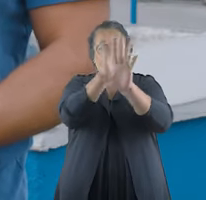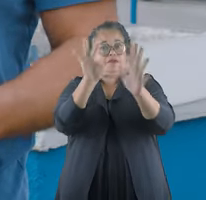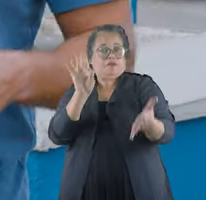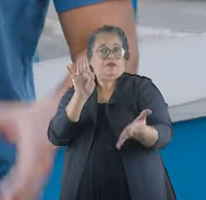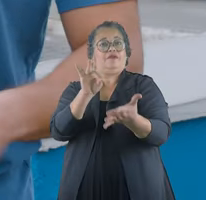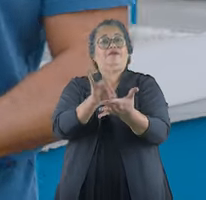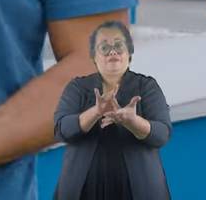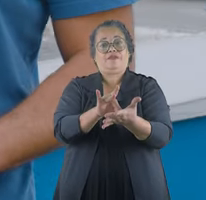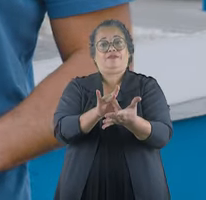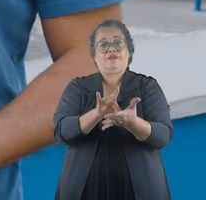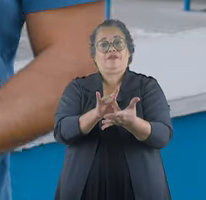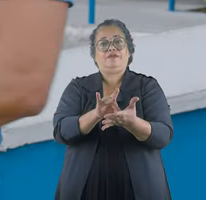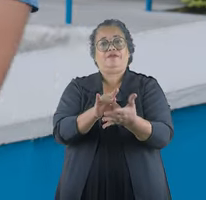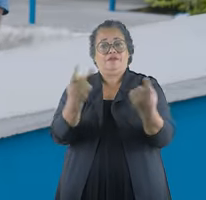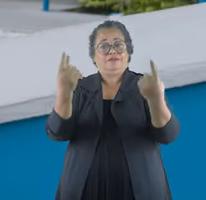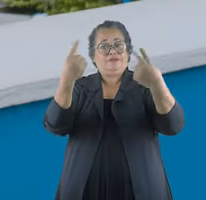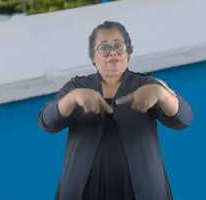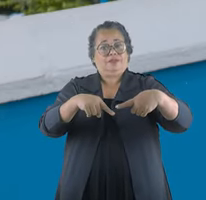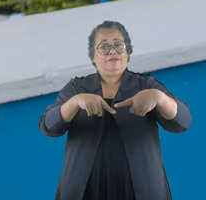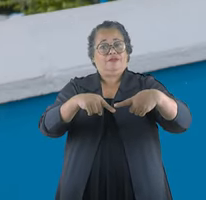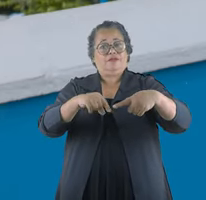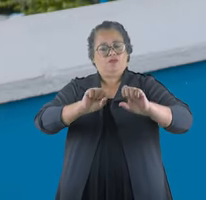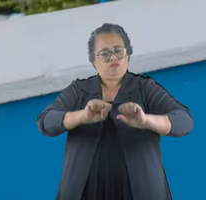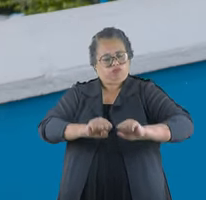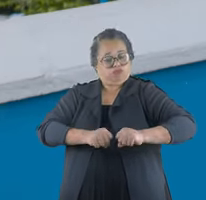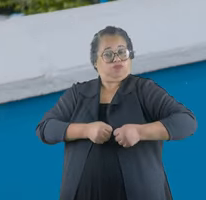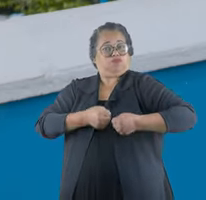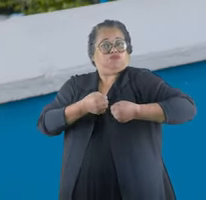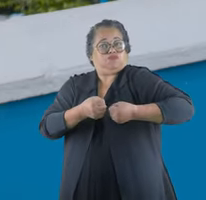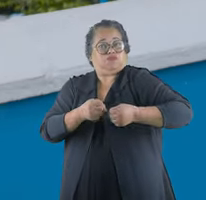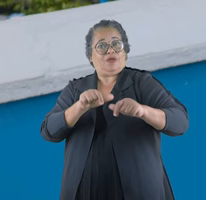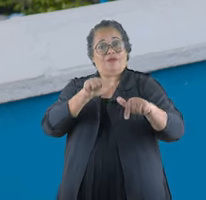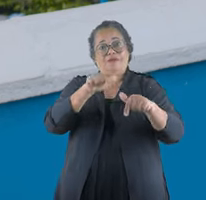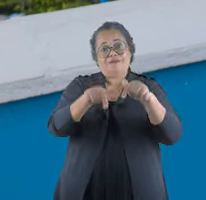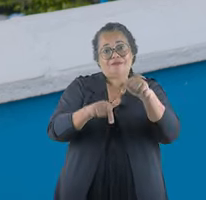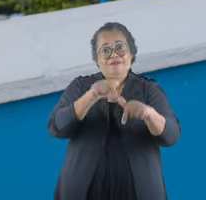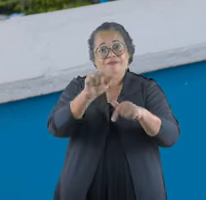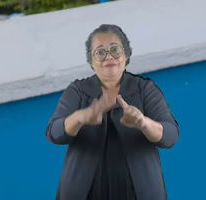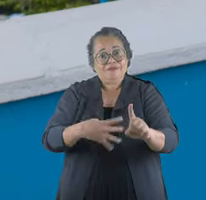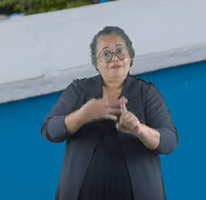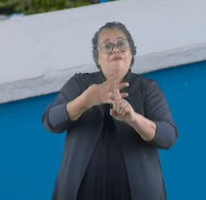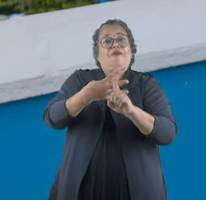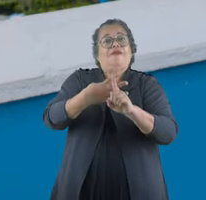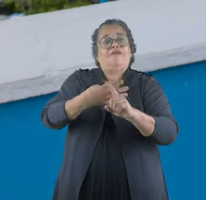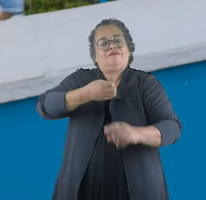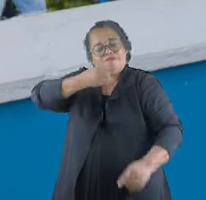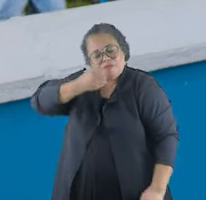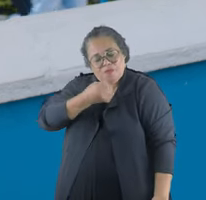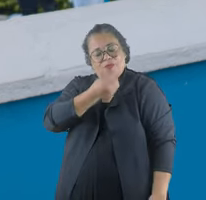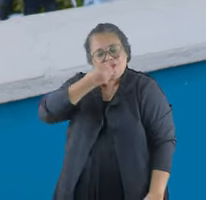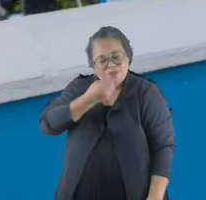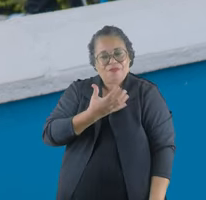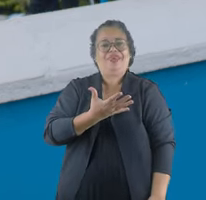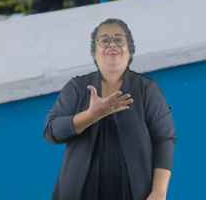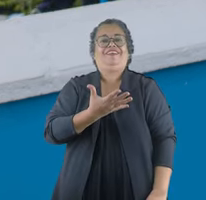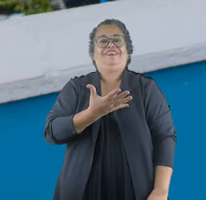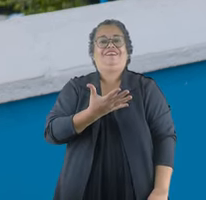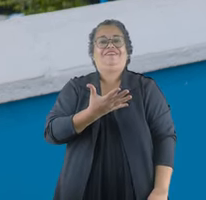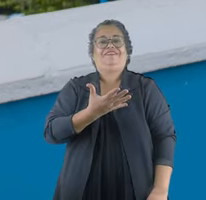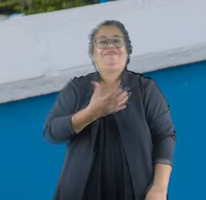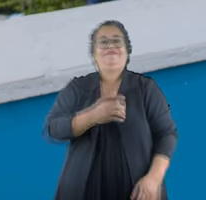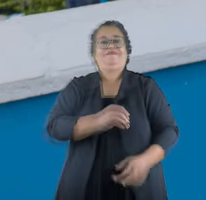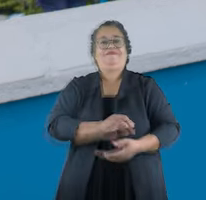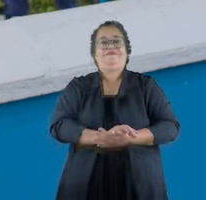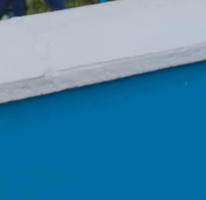transparência e verdade. E não importa o desafio, continuaremos lutando sem parar para fazer mais Fazendo Muito